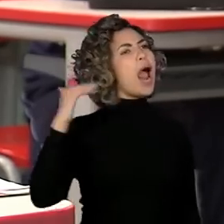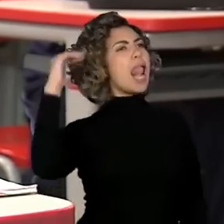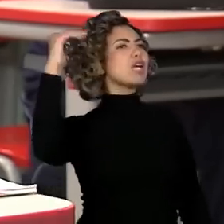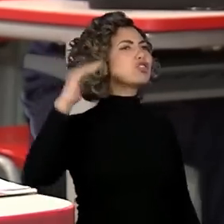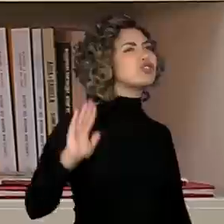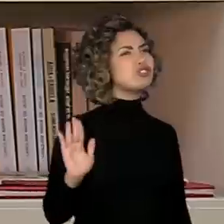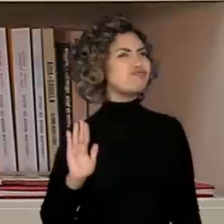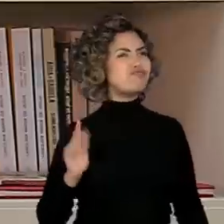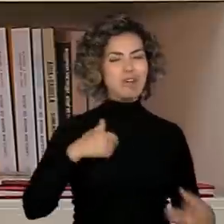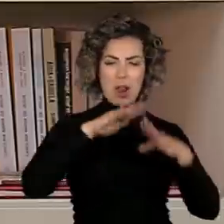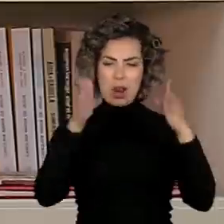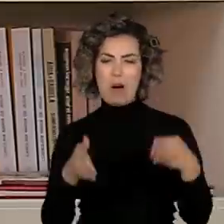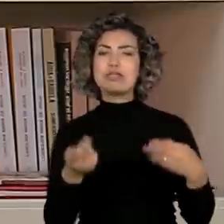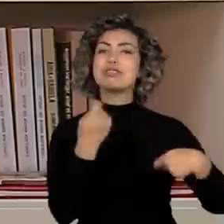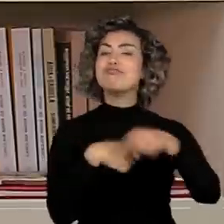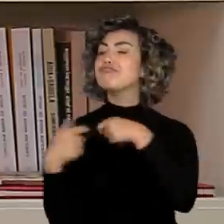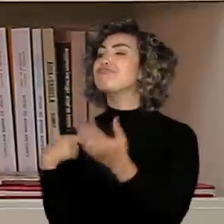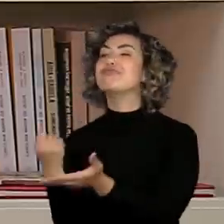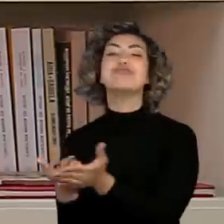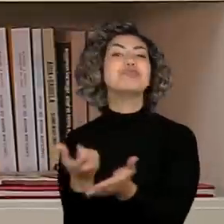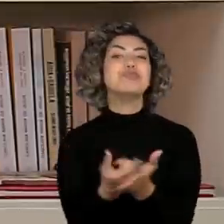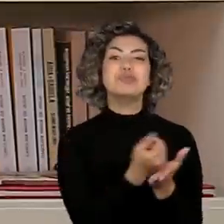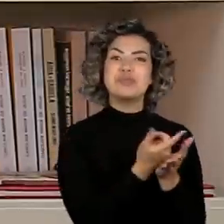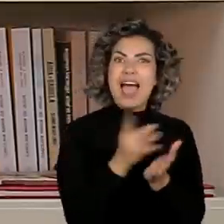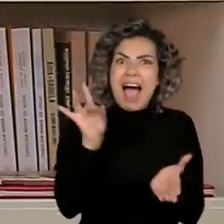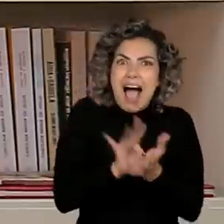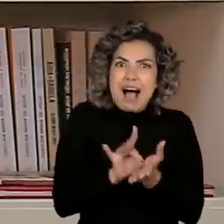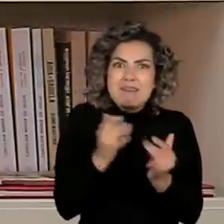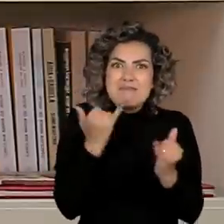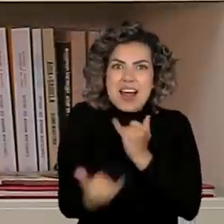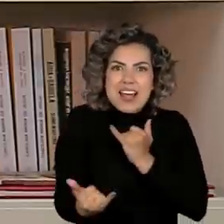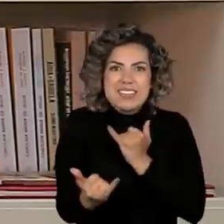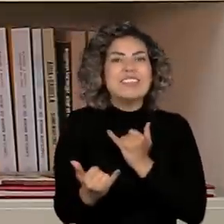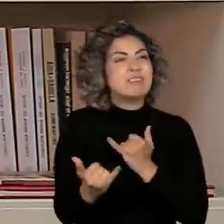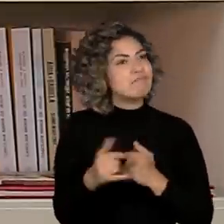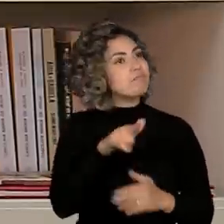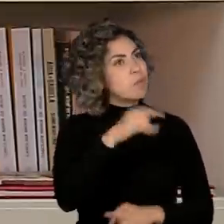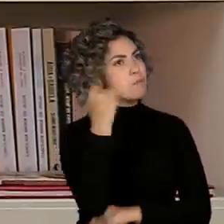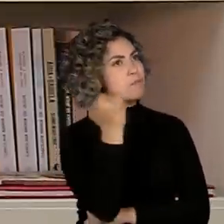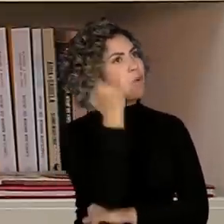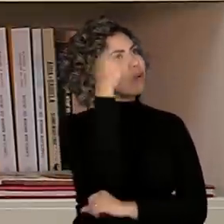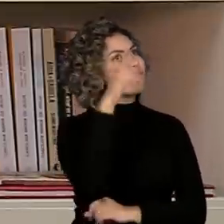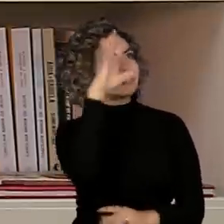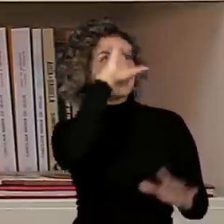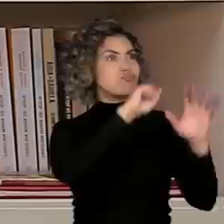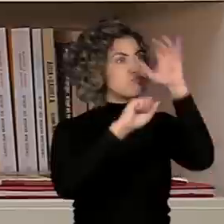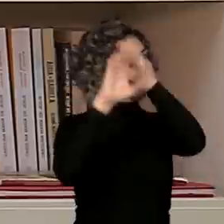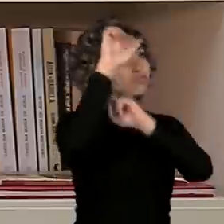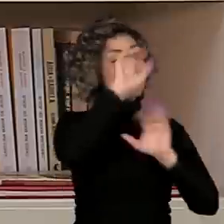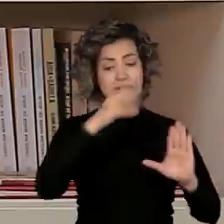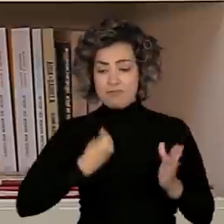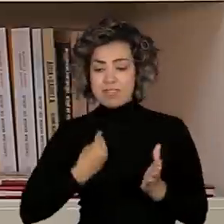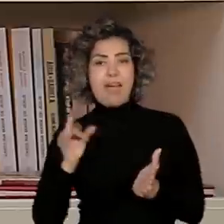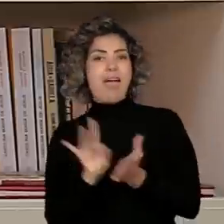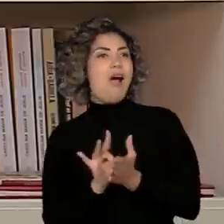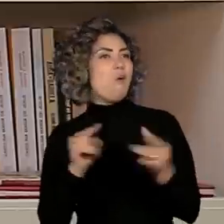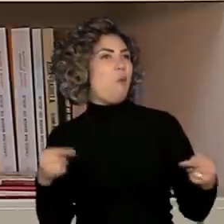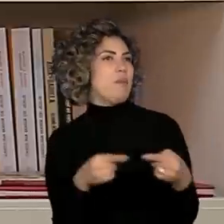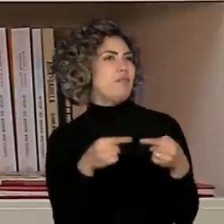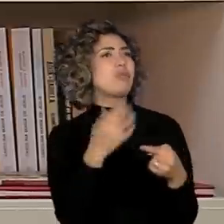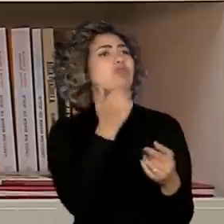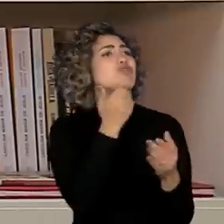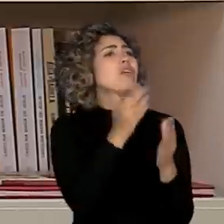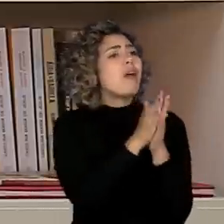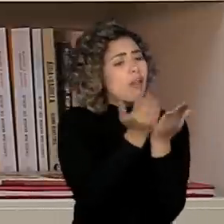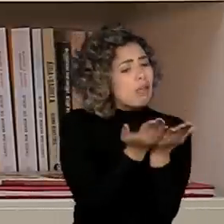verdade. É importante que as aprendizagens façam sentido, né? A gente não pode só ficar naquele ensino do